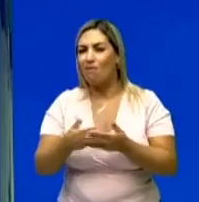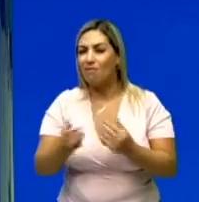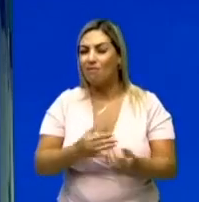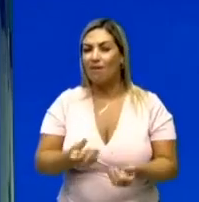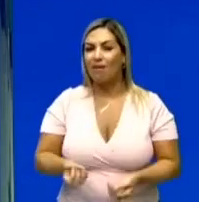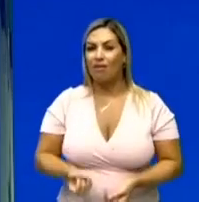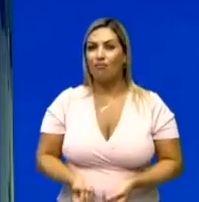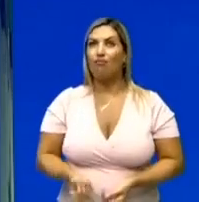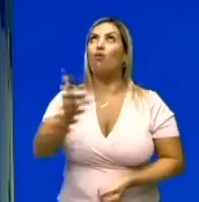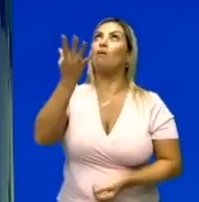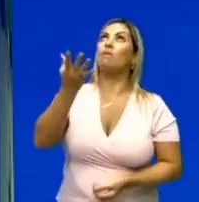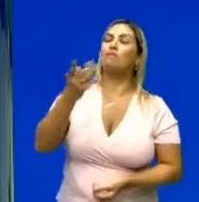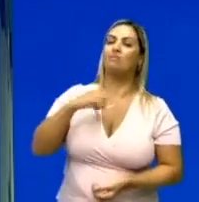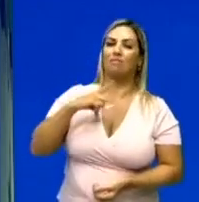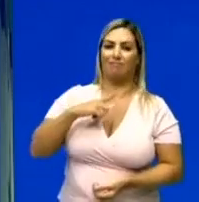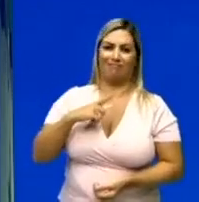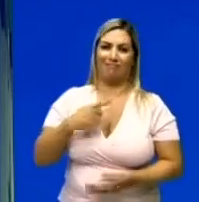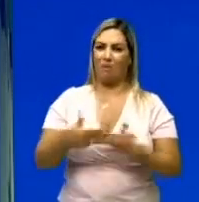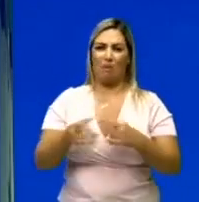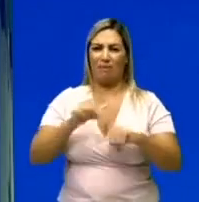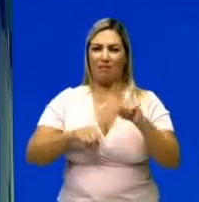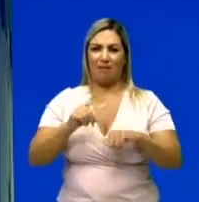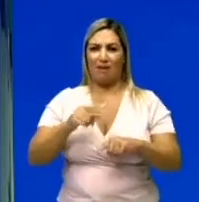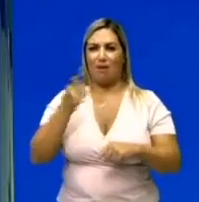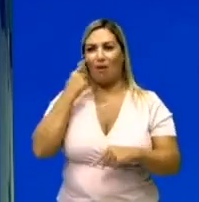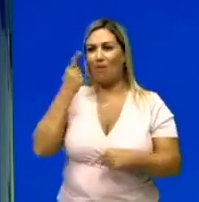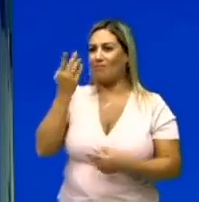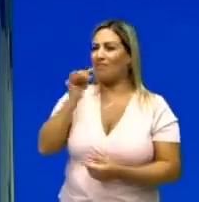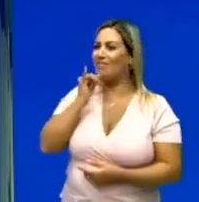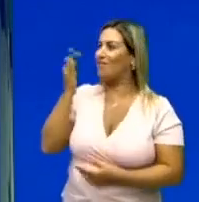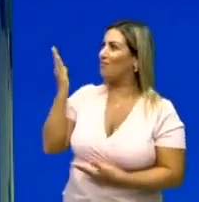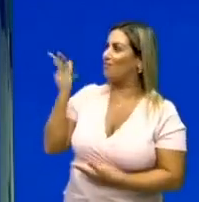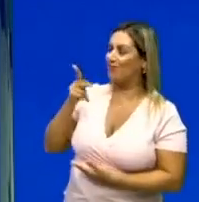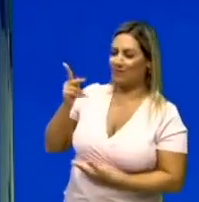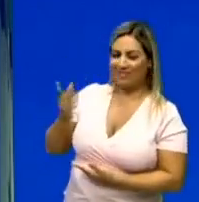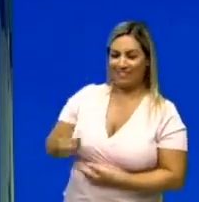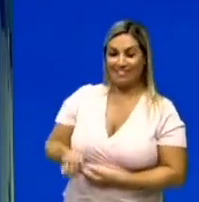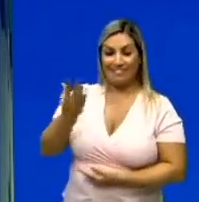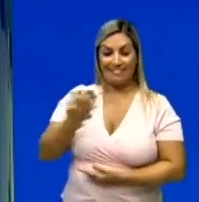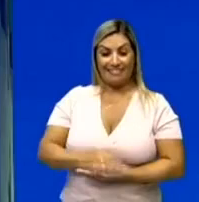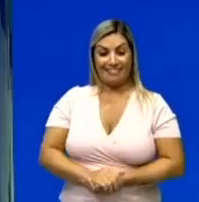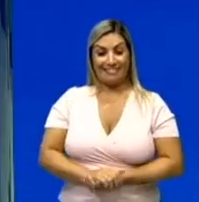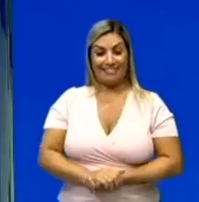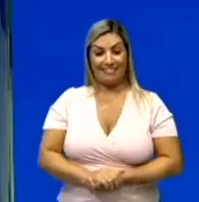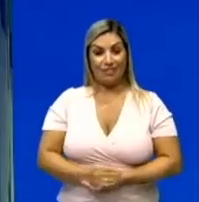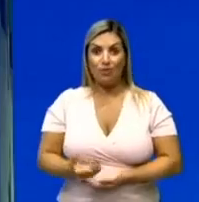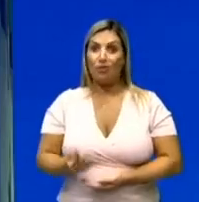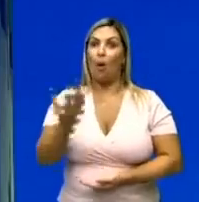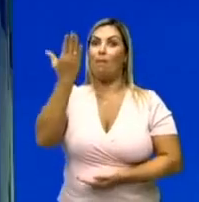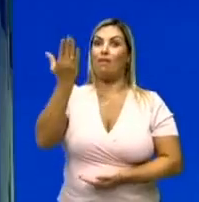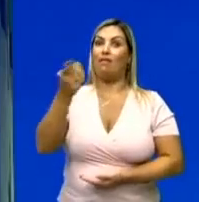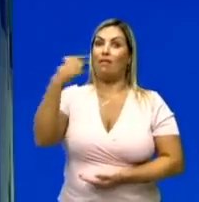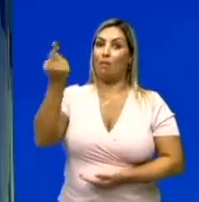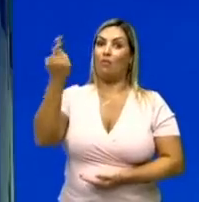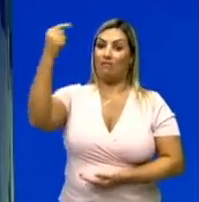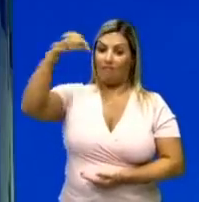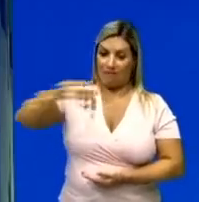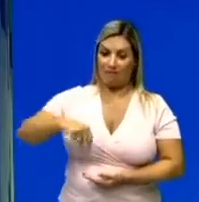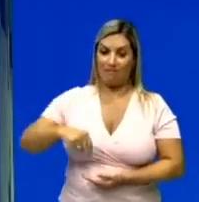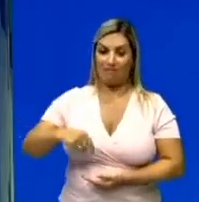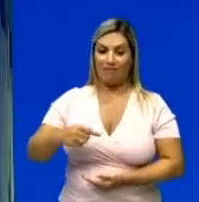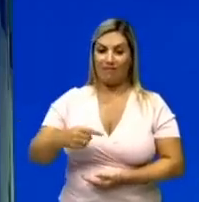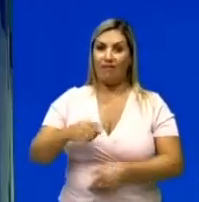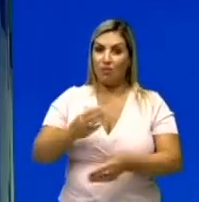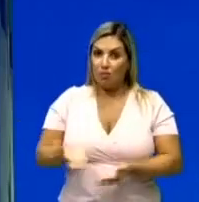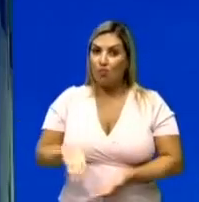e joga para cima. Vamos pegar aqui, por exemplo, olha. Um tubinho. Se eu jogar ele para cima, ele sobe durante